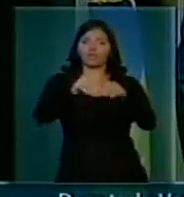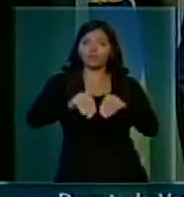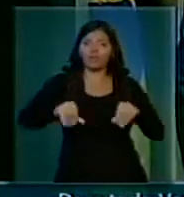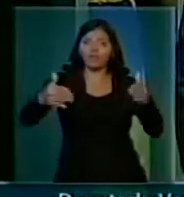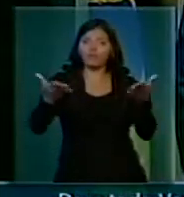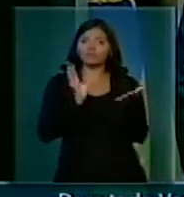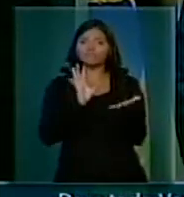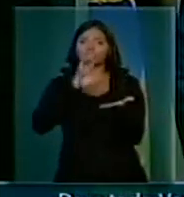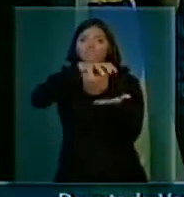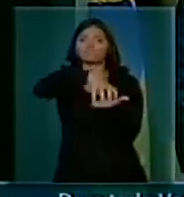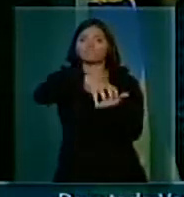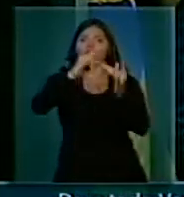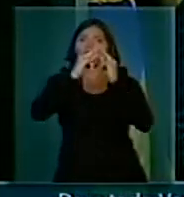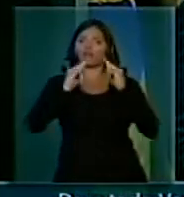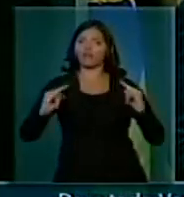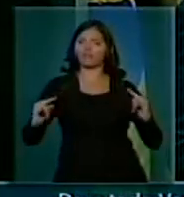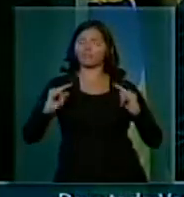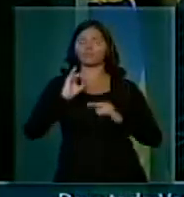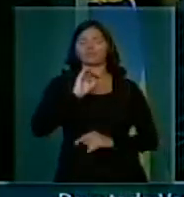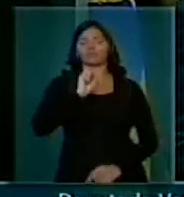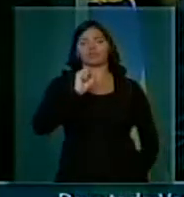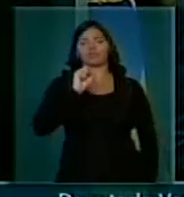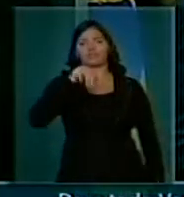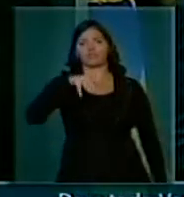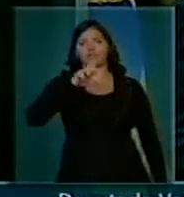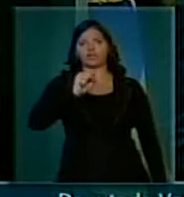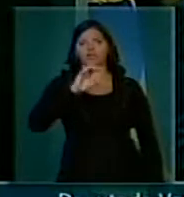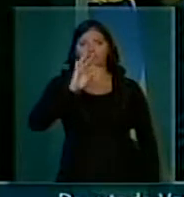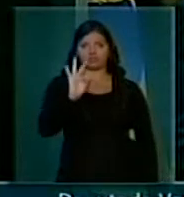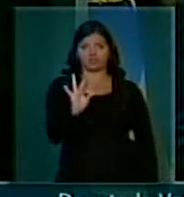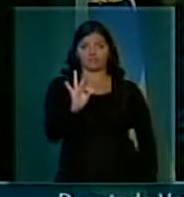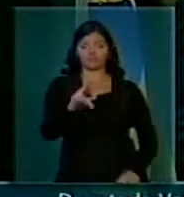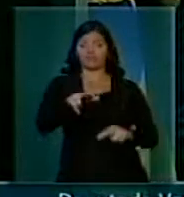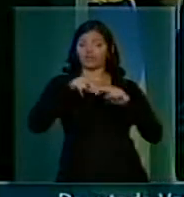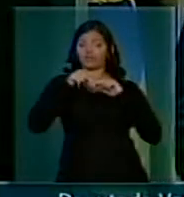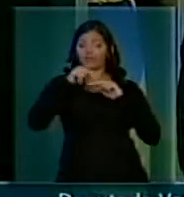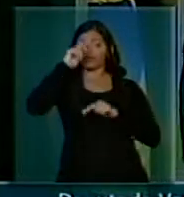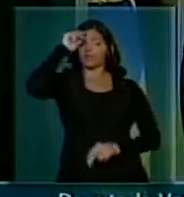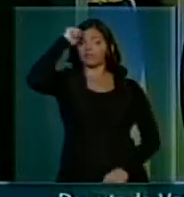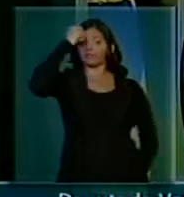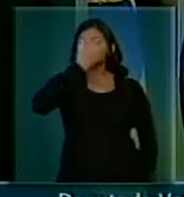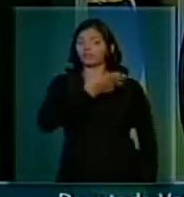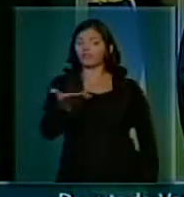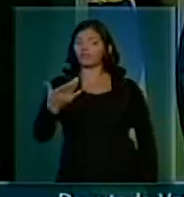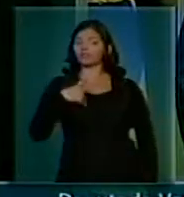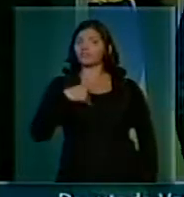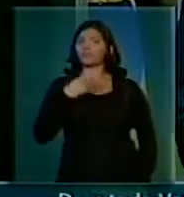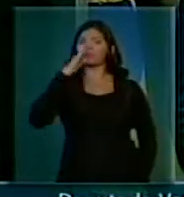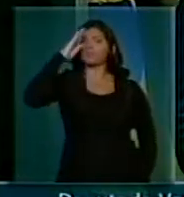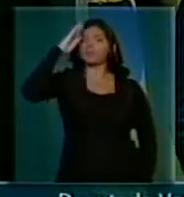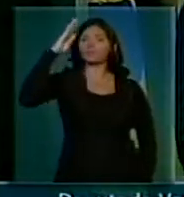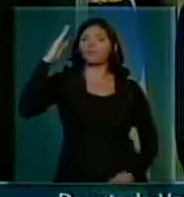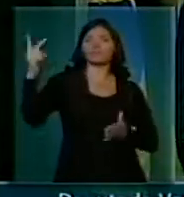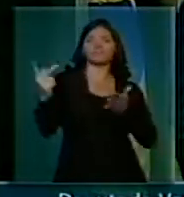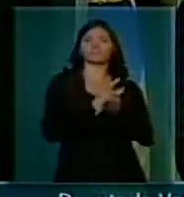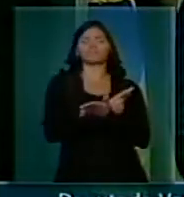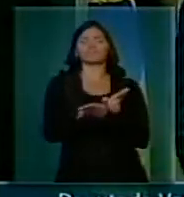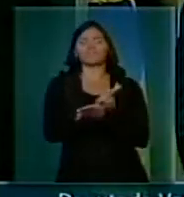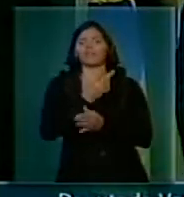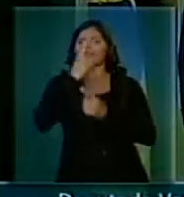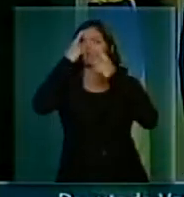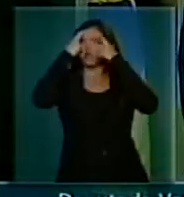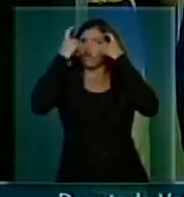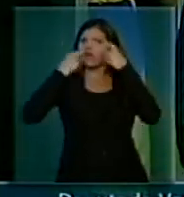ocupação e acampamento em todo esse Brasil. E os negros são os principais vítimas na sociedade da